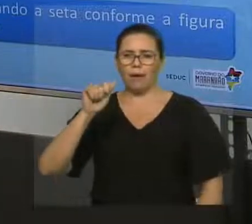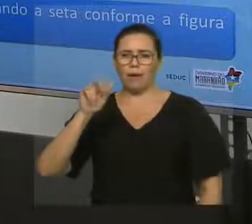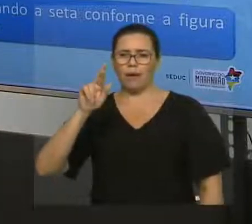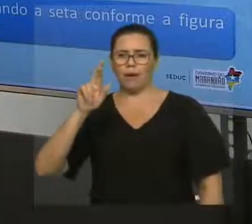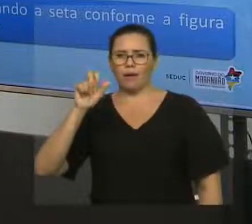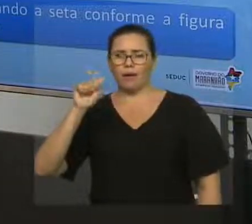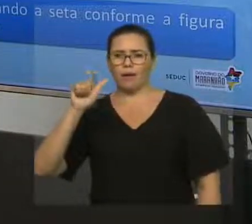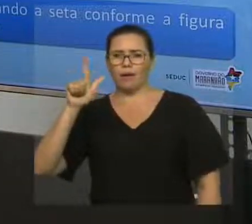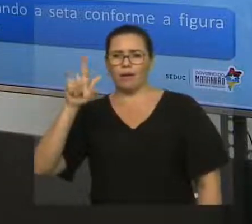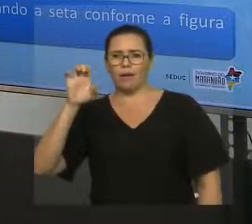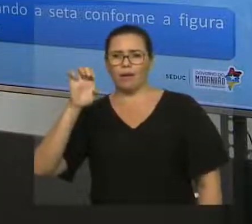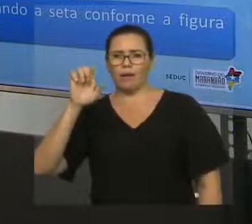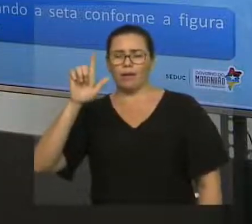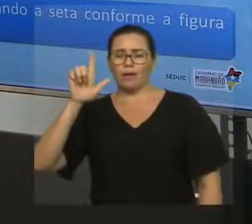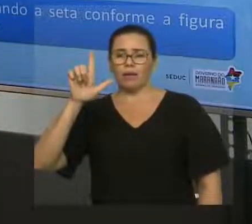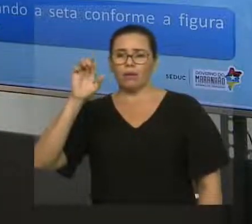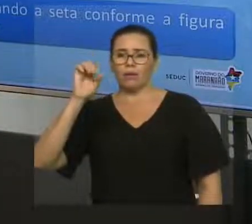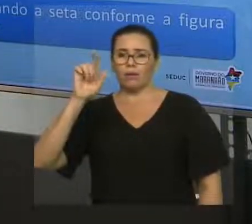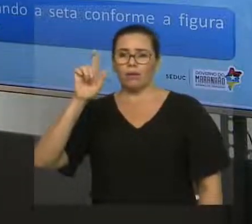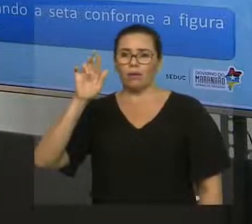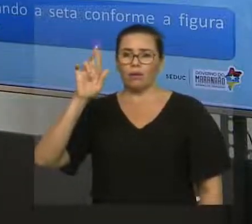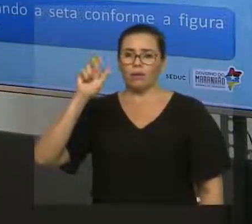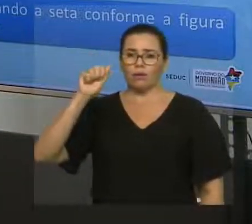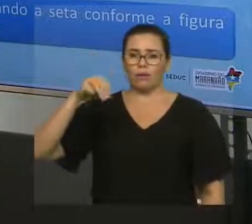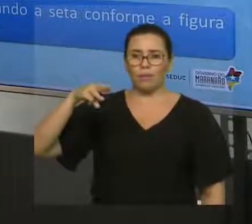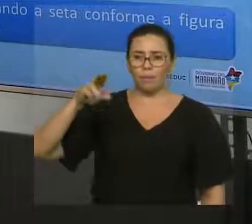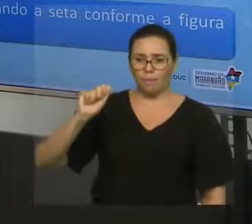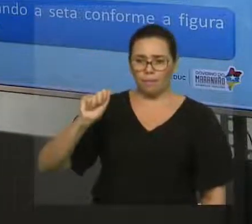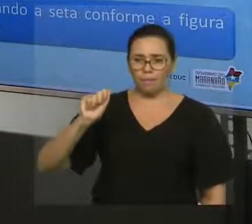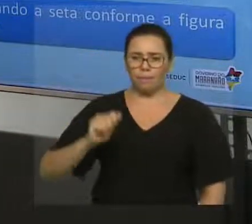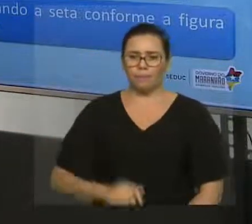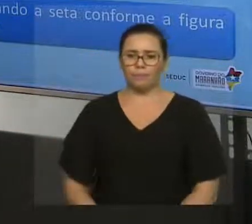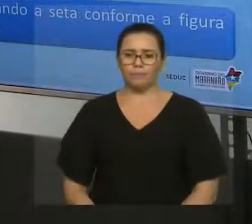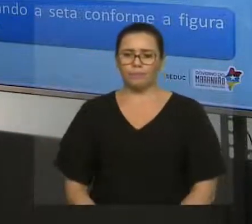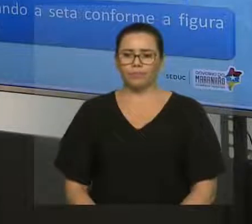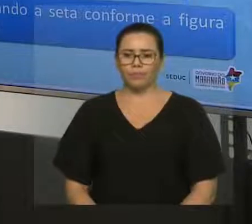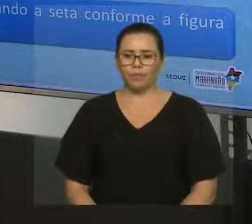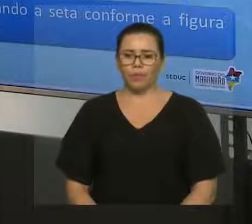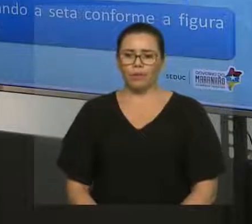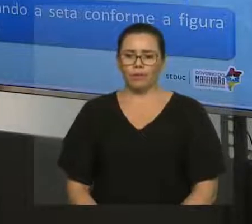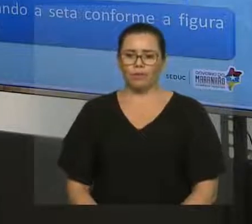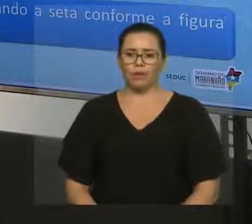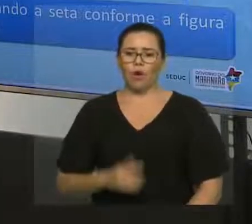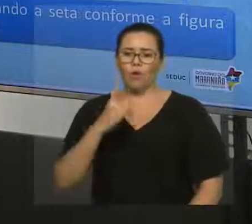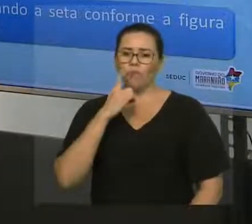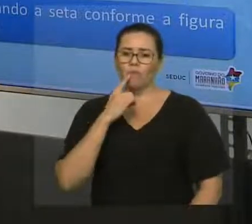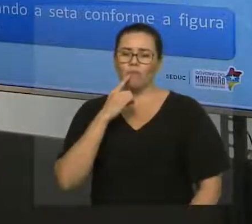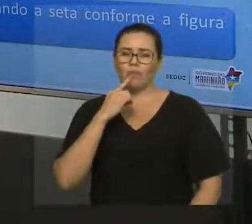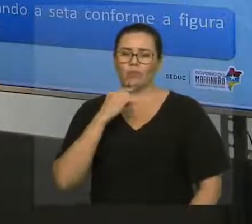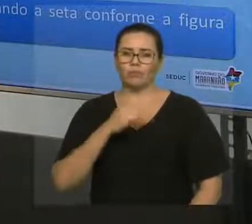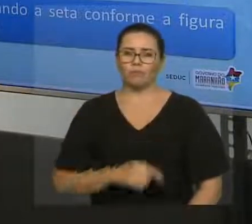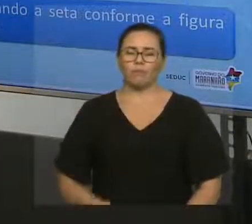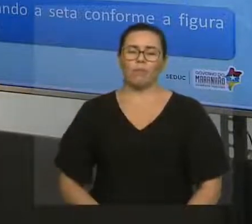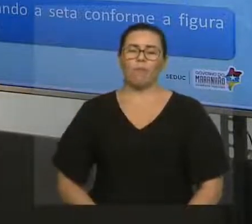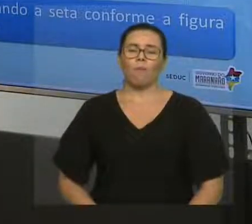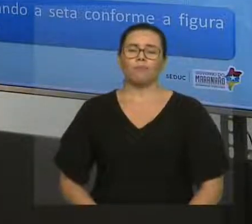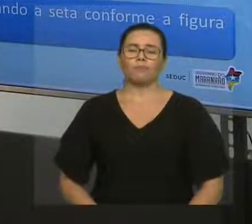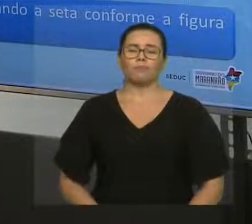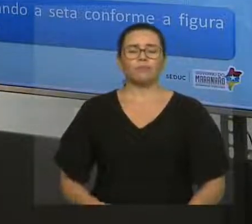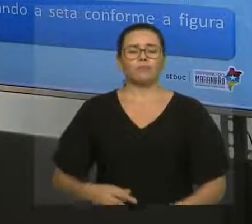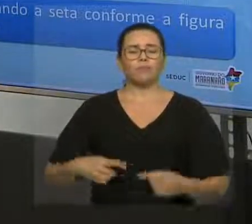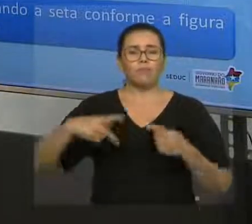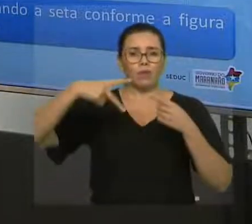resultante tem que ser a diagonal, que vai cortar isso aqui. Ou seja, vem aqui. É só pensar da seguinte maneira.